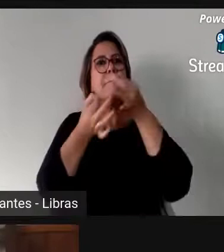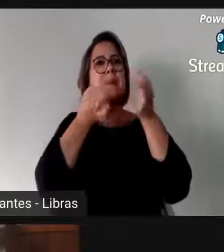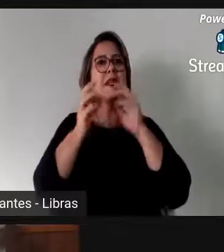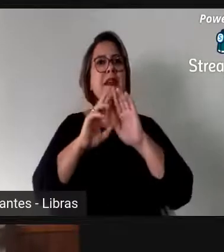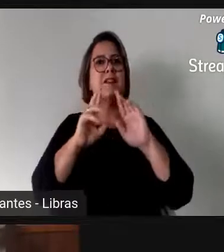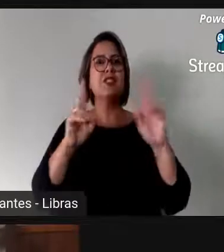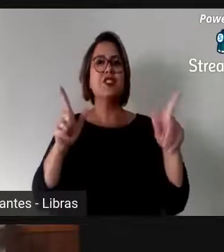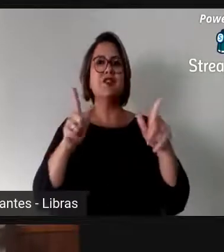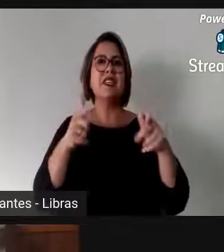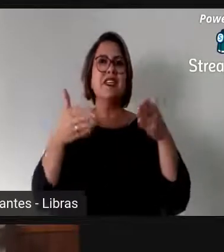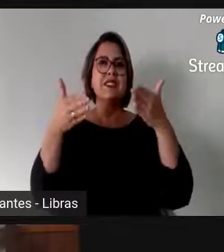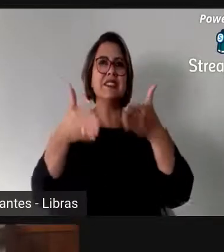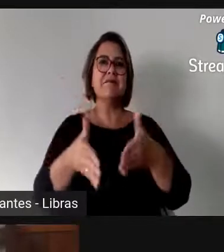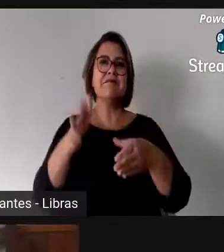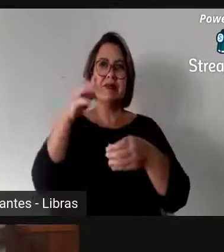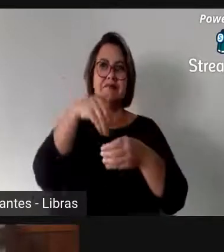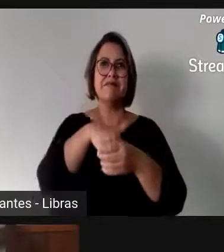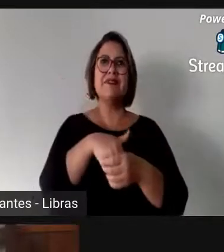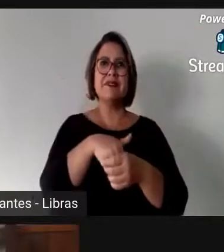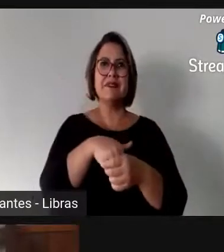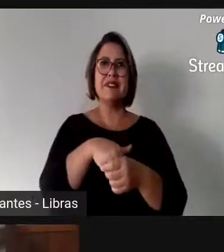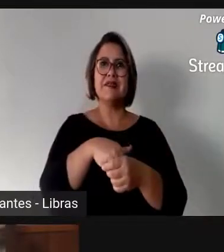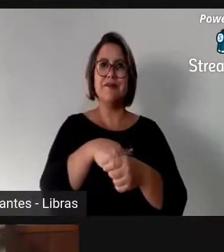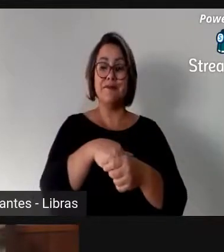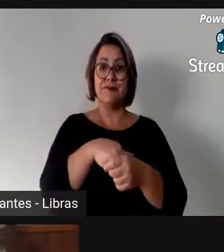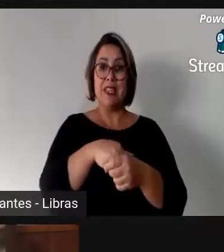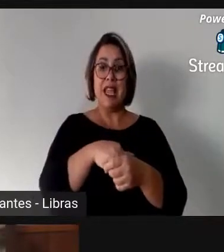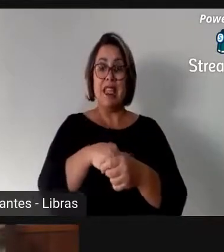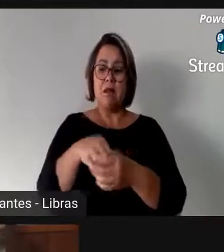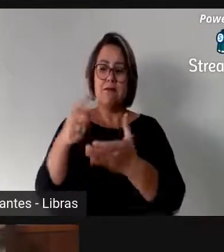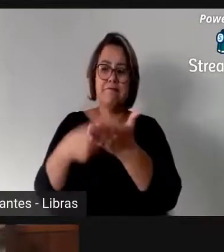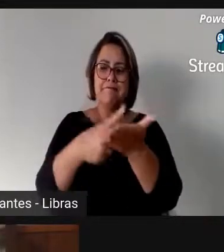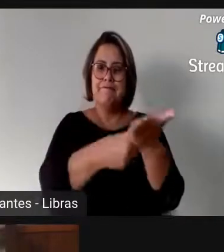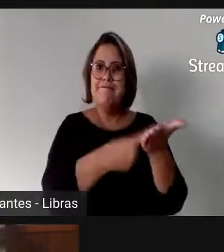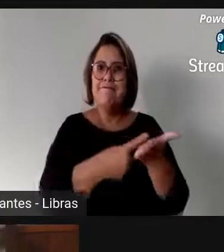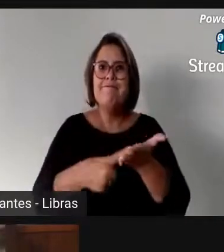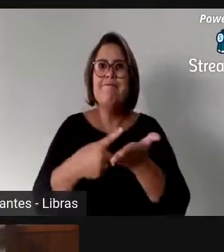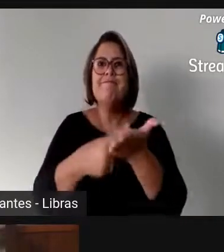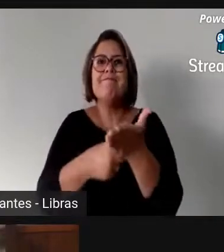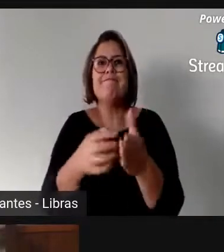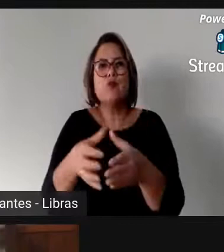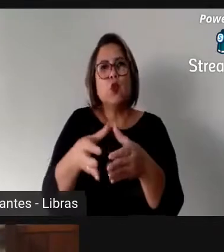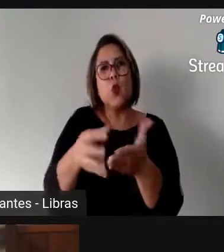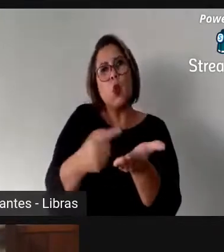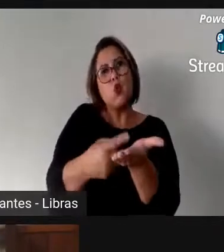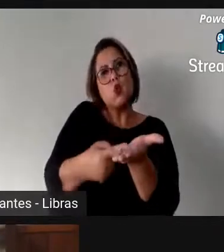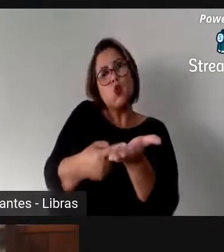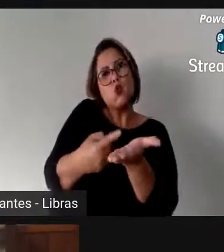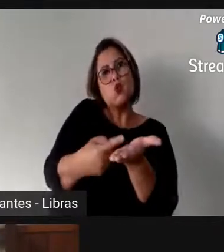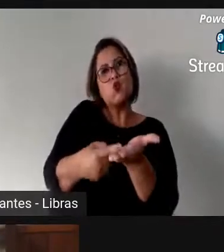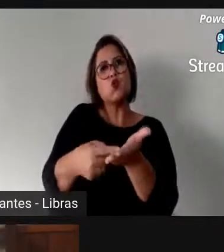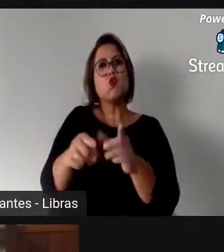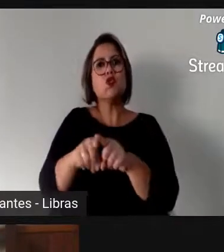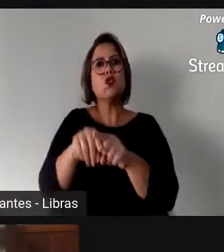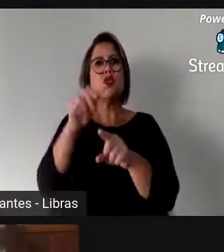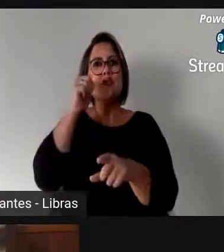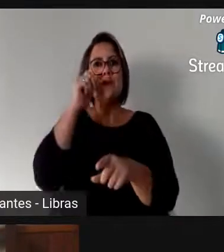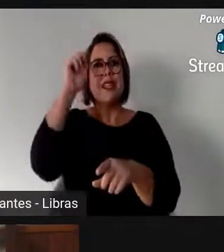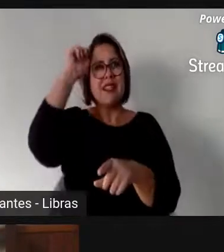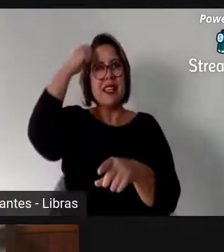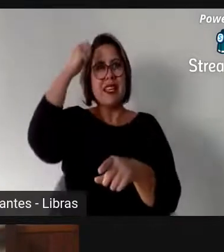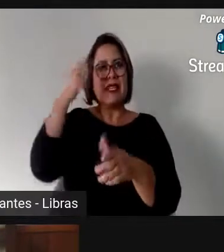Elas estão vindo de forma coletiva, porque elas entenderam que a exclusão é tão grande que, se elas